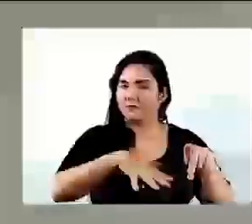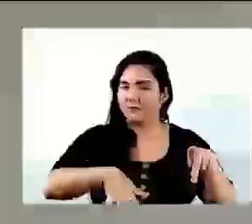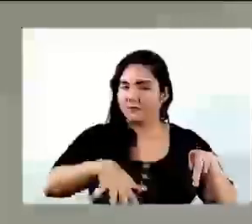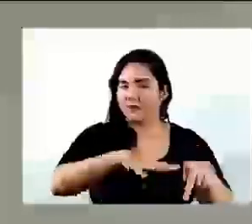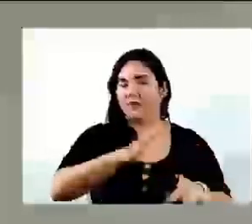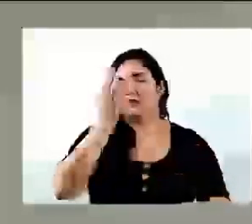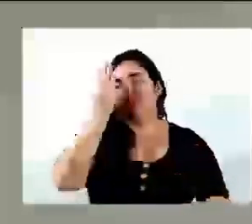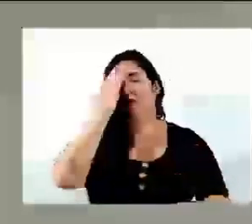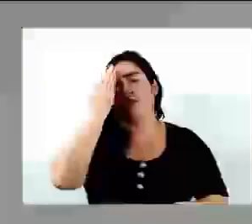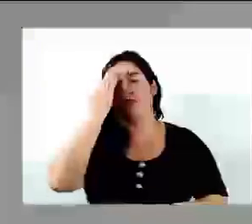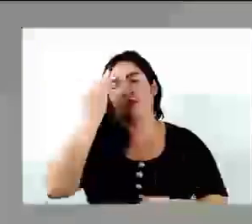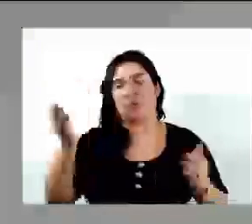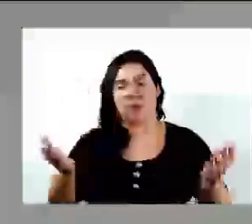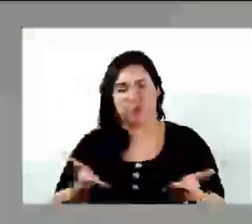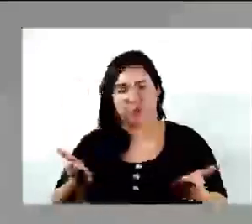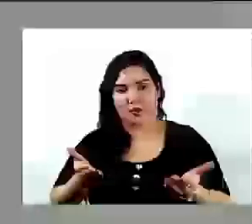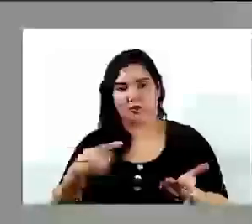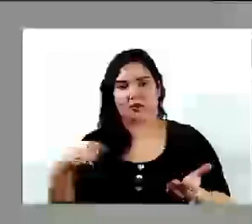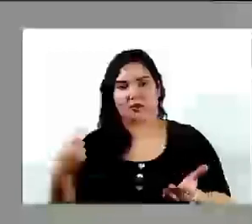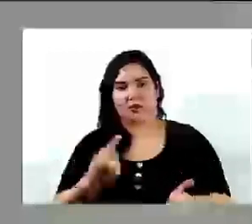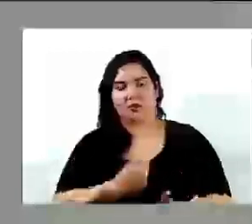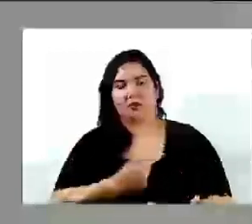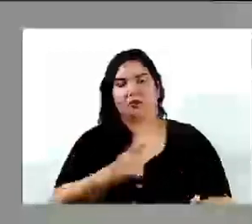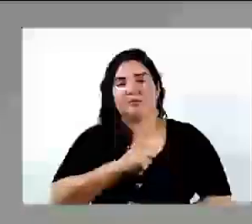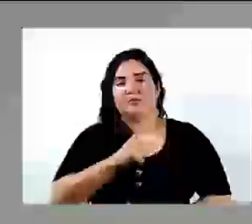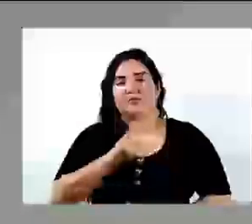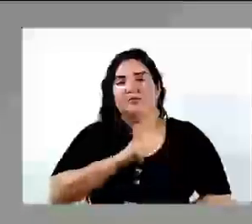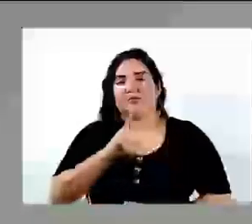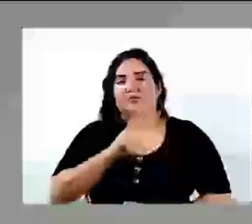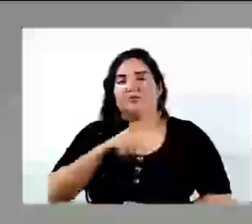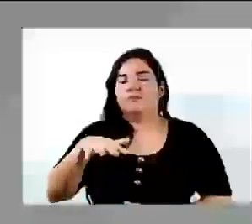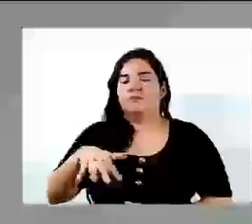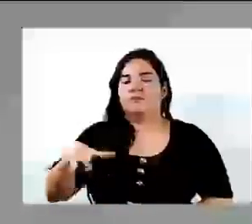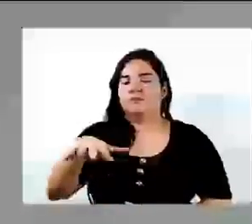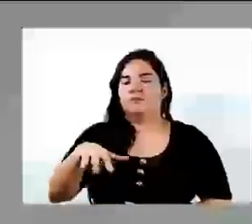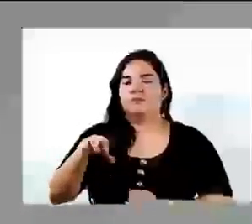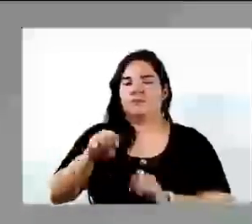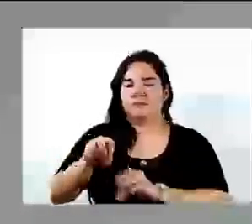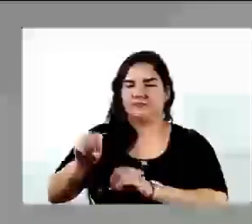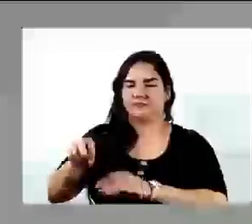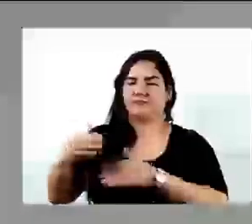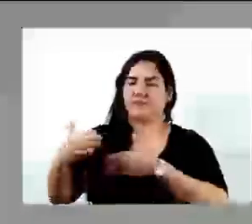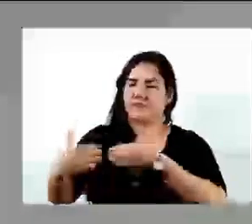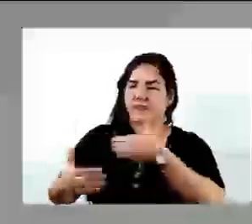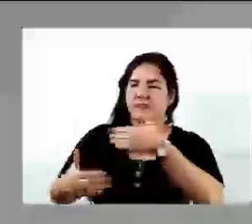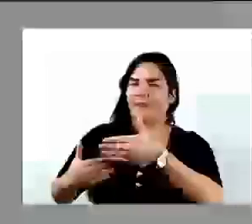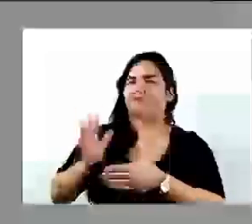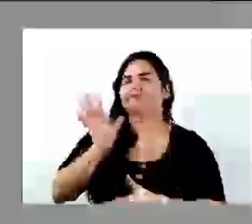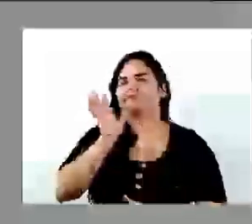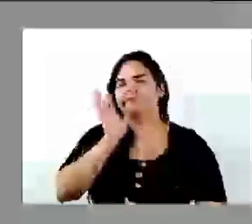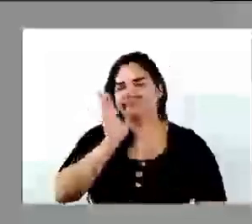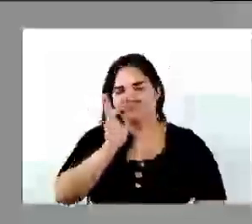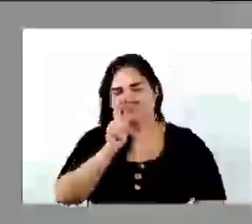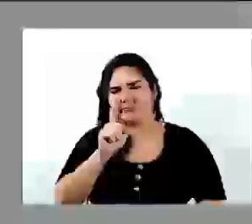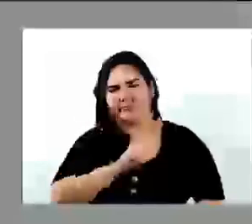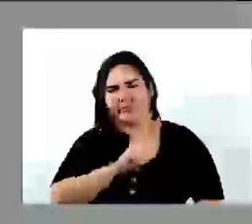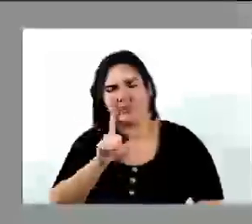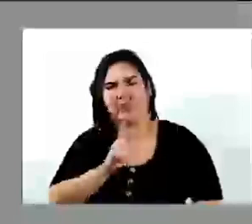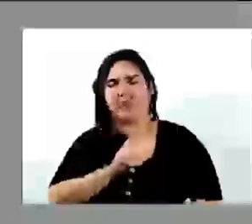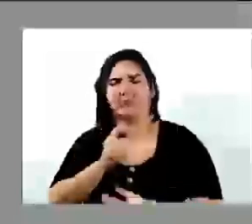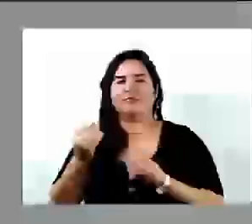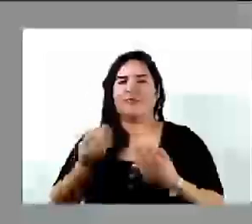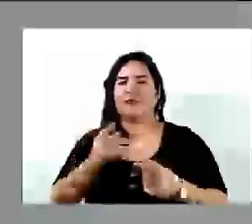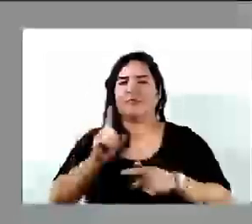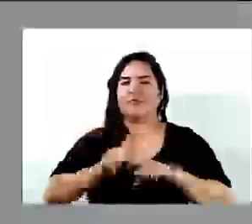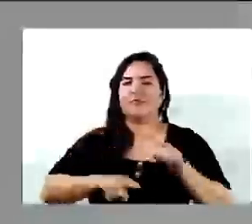que a gente hoje tem uma educação caminhando a passos largos, com entrega de material escolar,